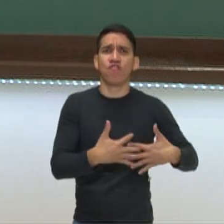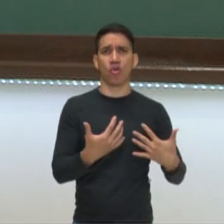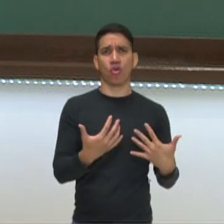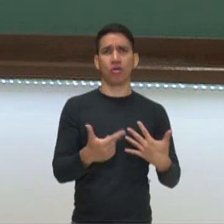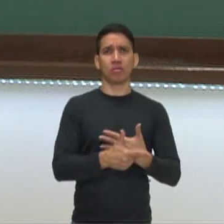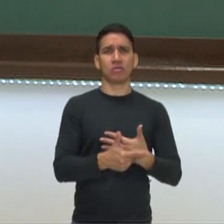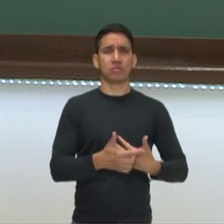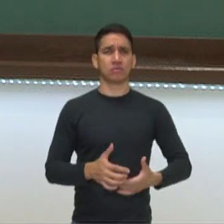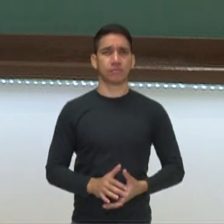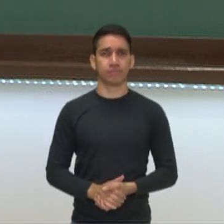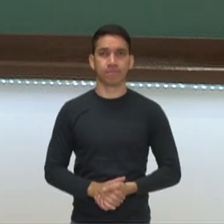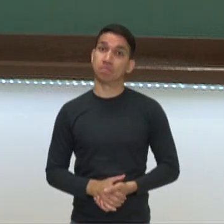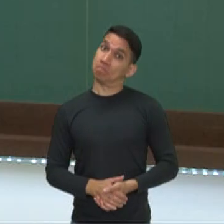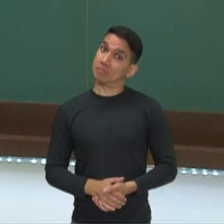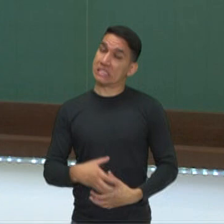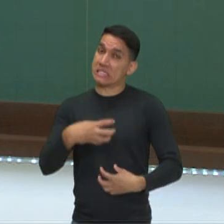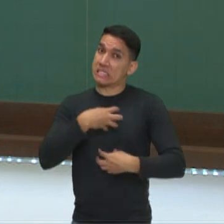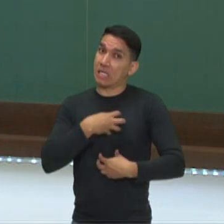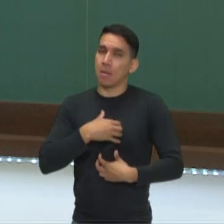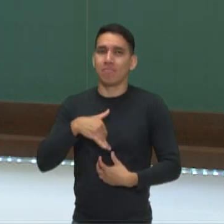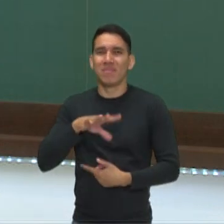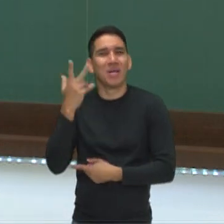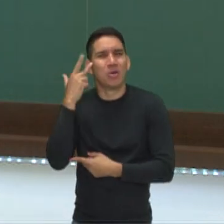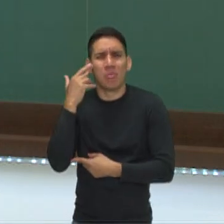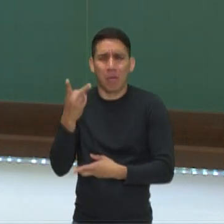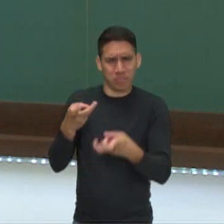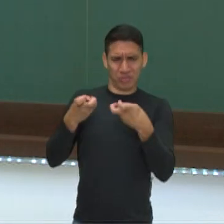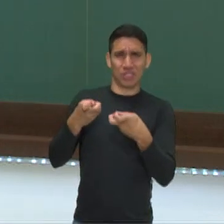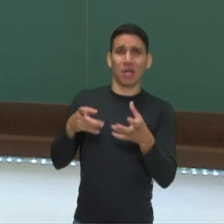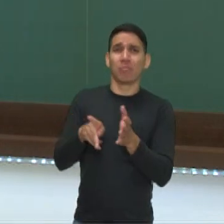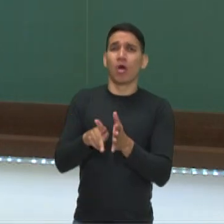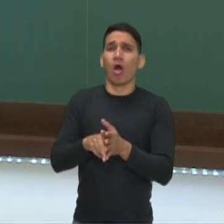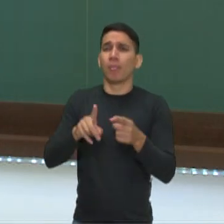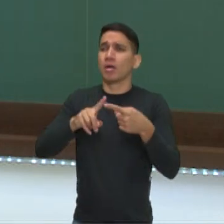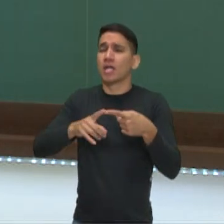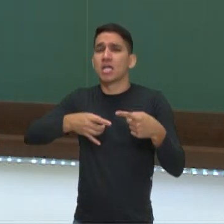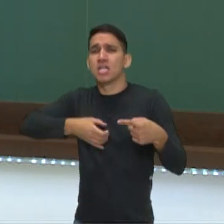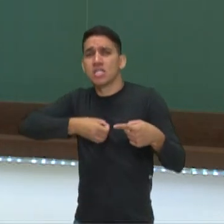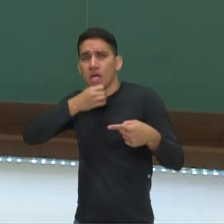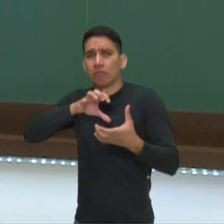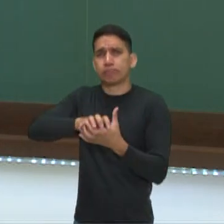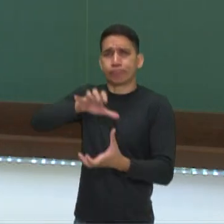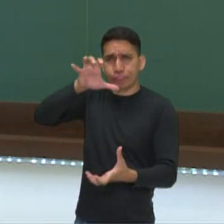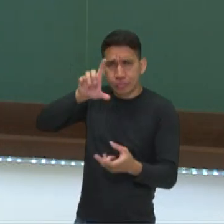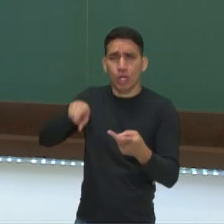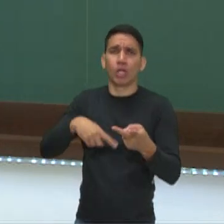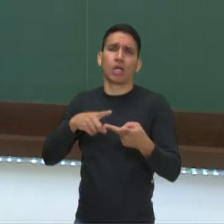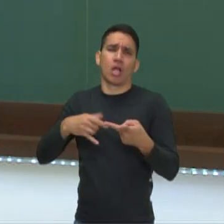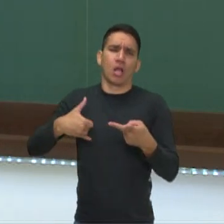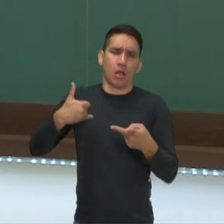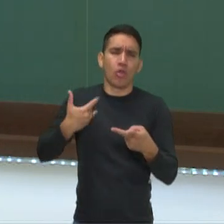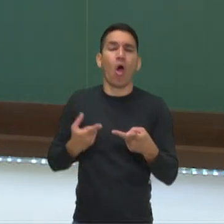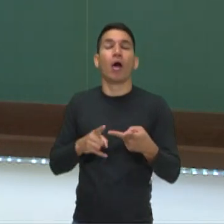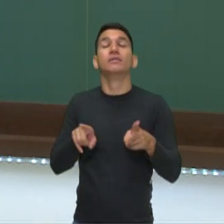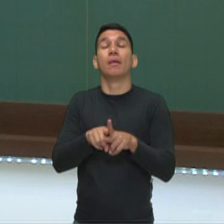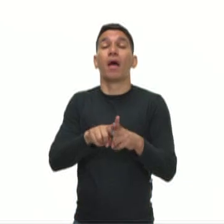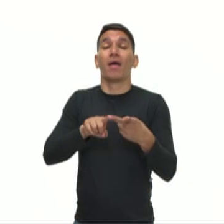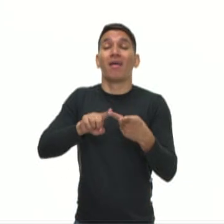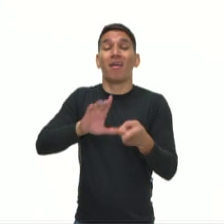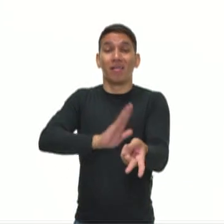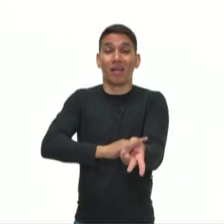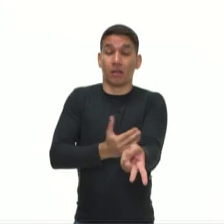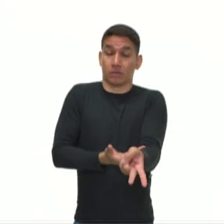Os sintomas são mais comuns nos idosos, hipertensos, diabéticos, incluem inchaço nas pernas,